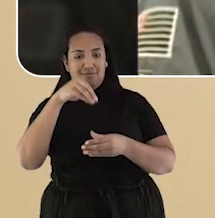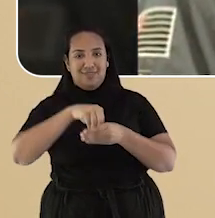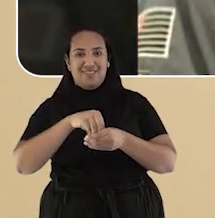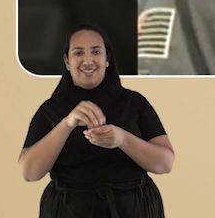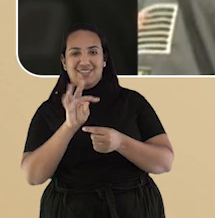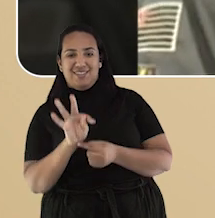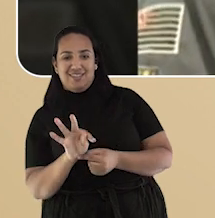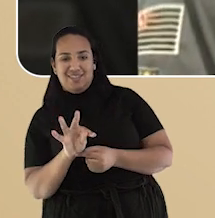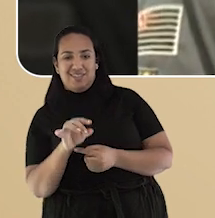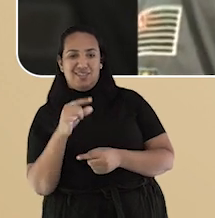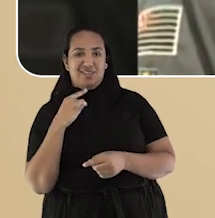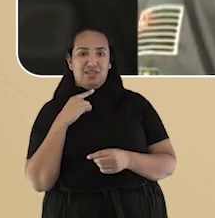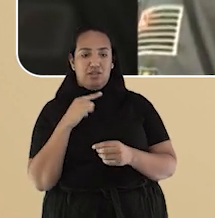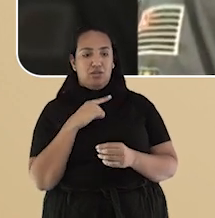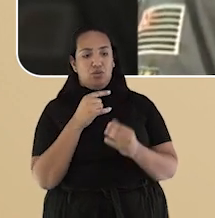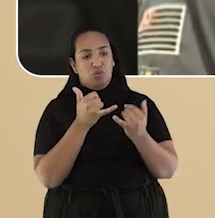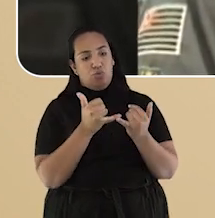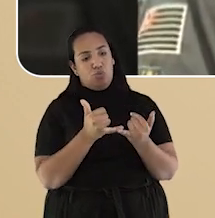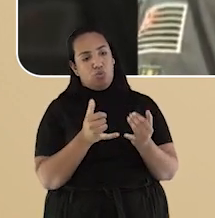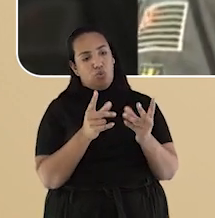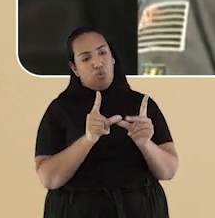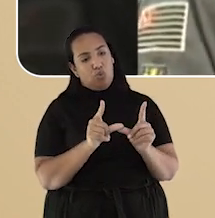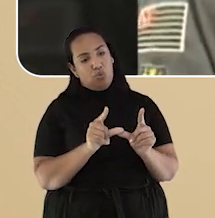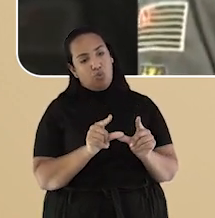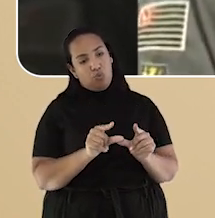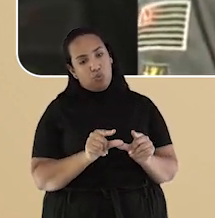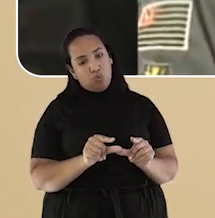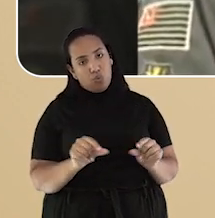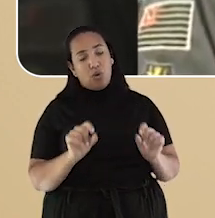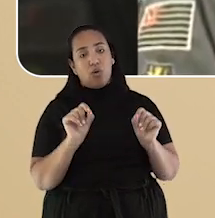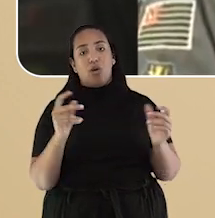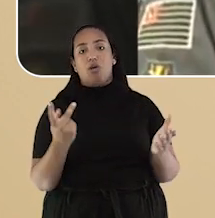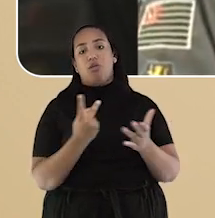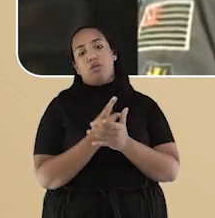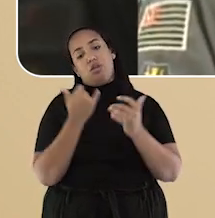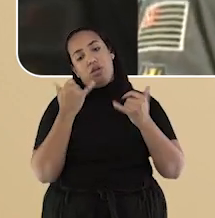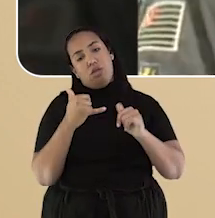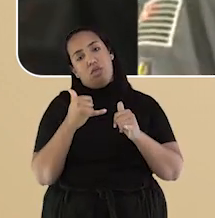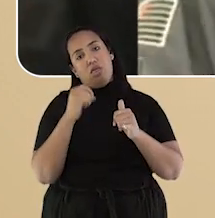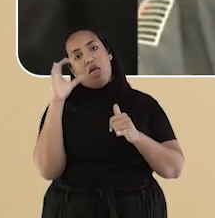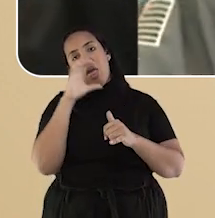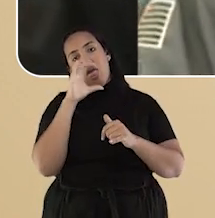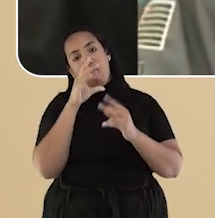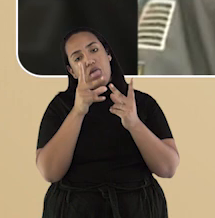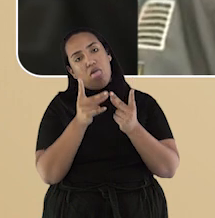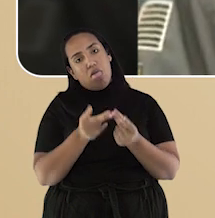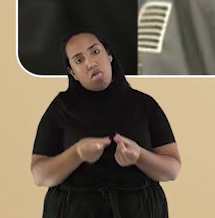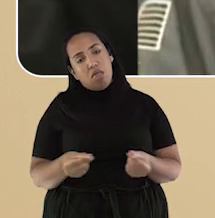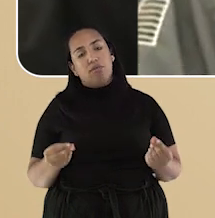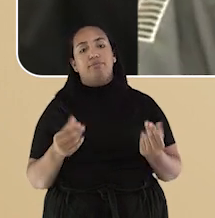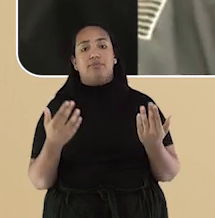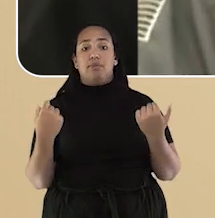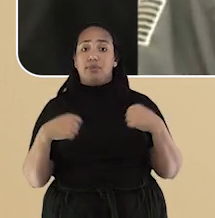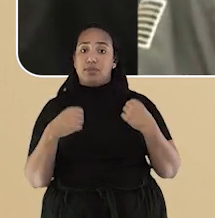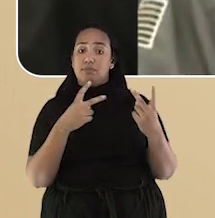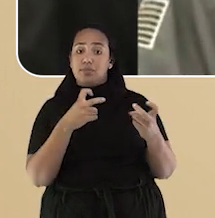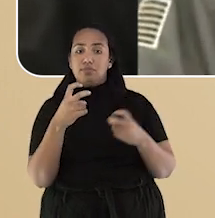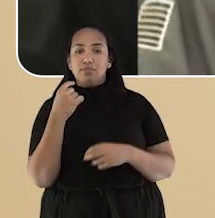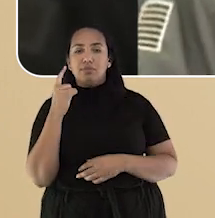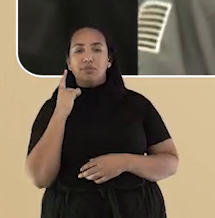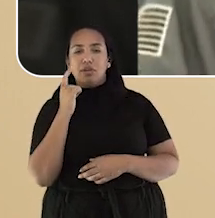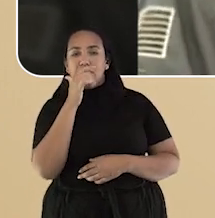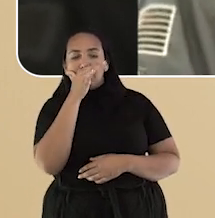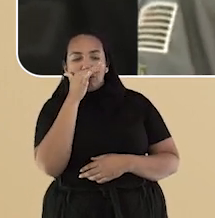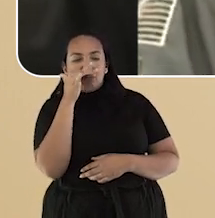aquela capa acaba se derretendo pelo superaquecimento, e pode haver um curto-circuito, né, então, a pessoa perceber, né, que também está cheirando aquele